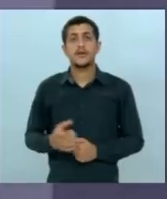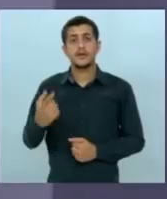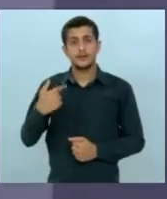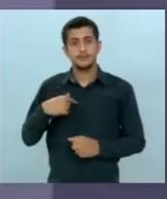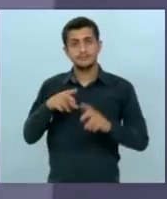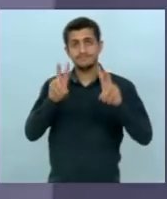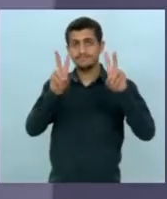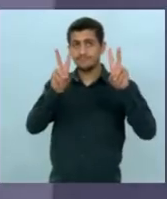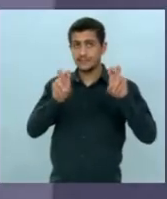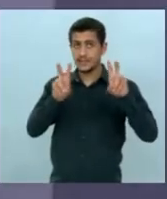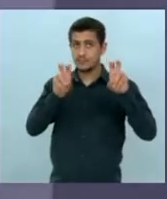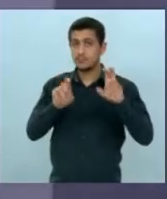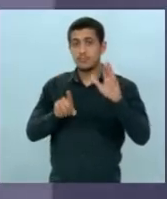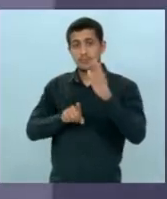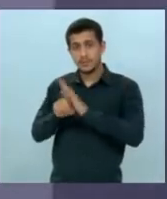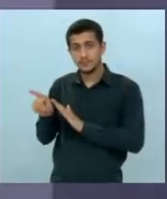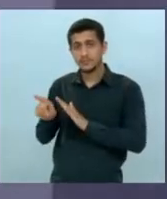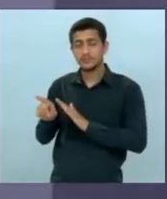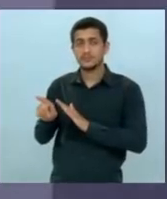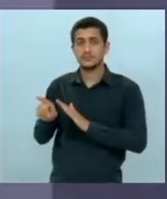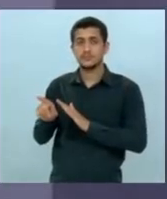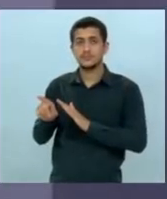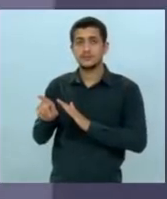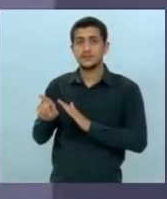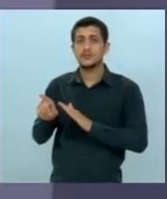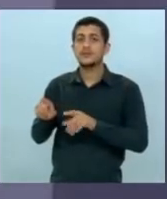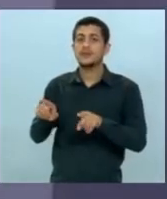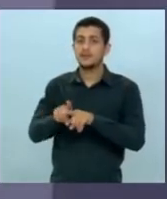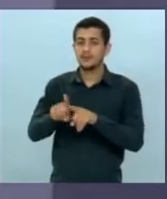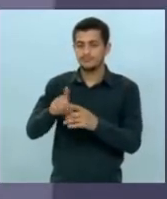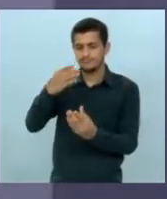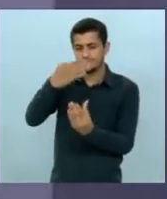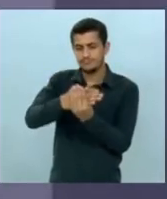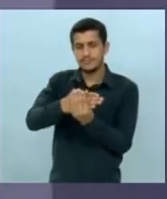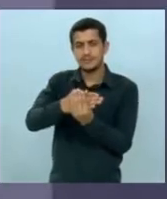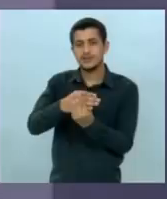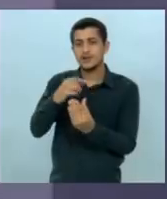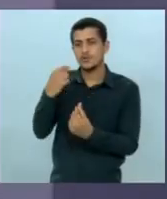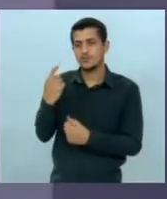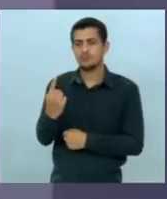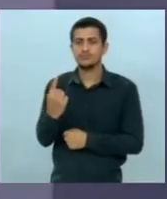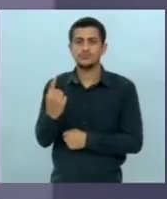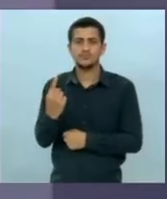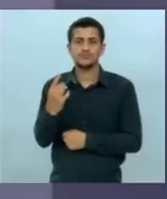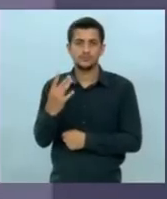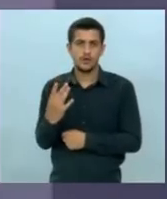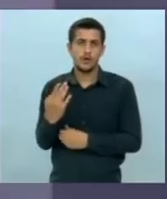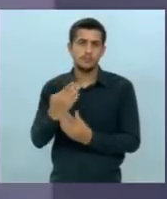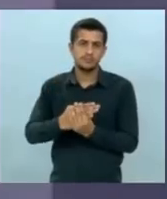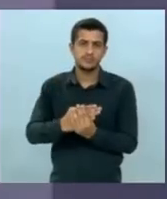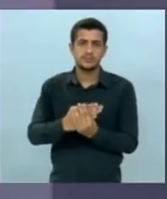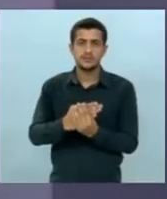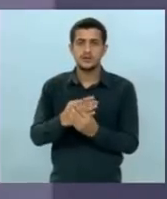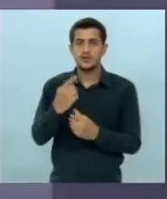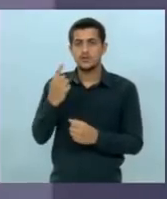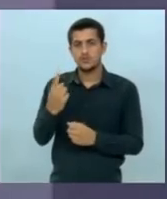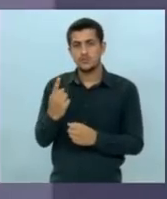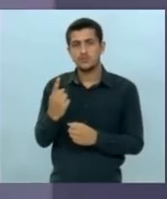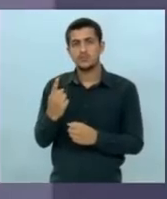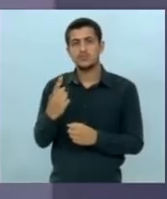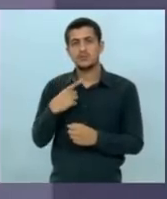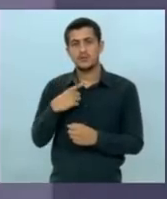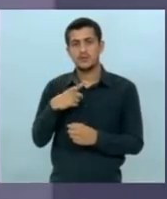foi sorteado na verdade o inquérito seu que foi arquivado foi apenas um você responde a uma ação penal